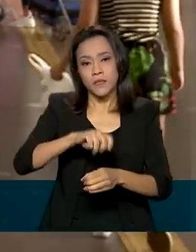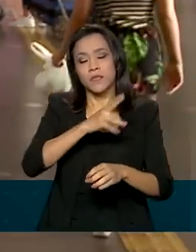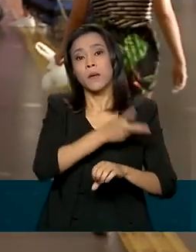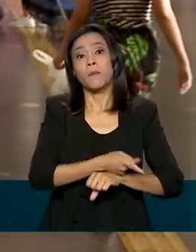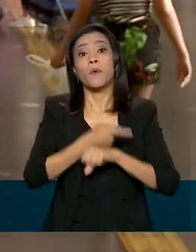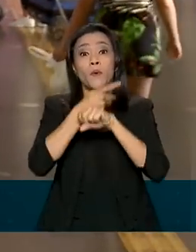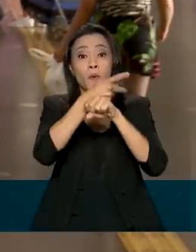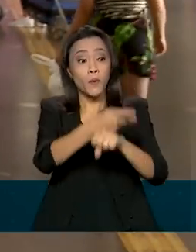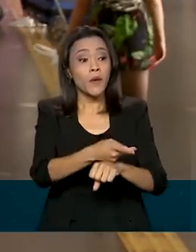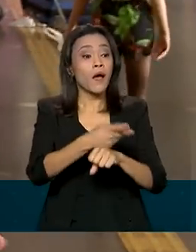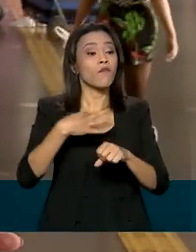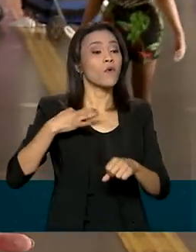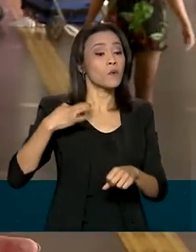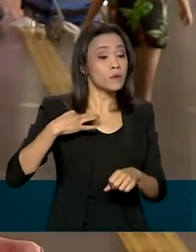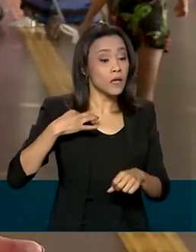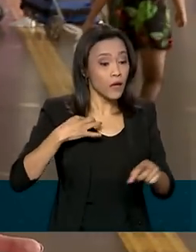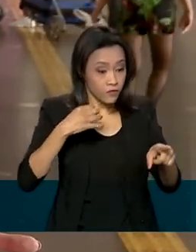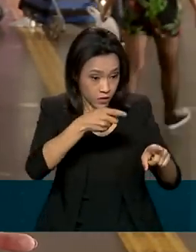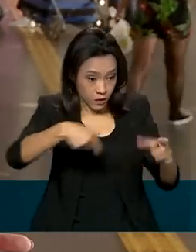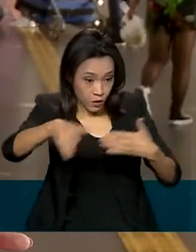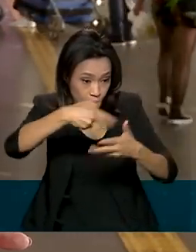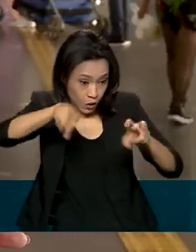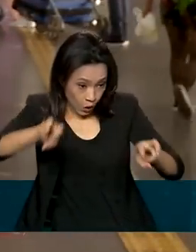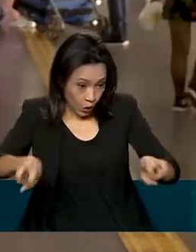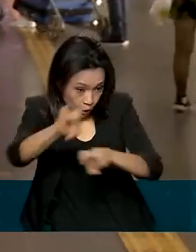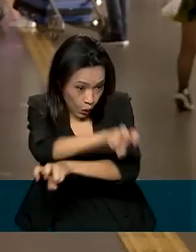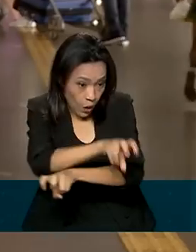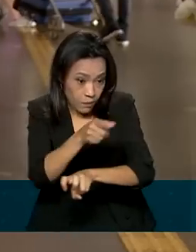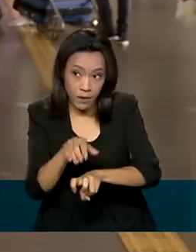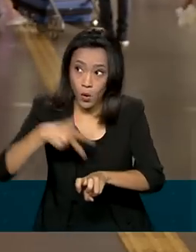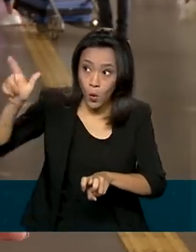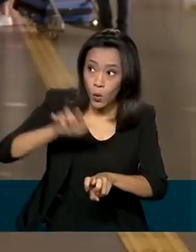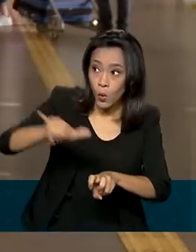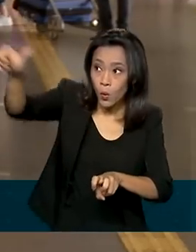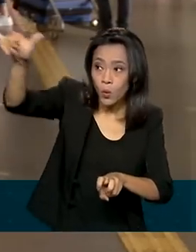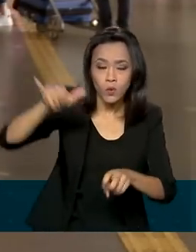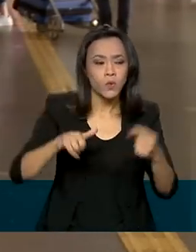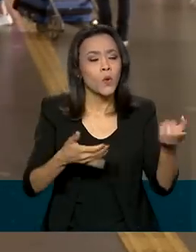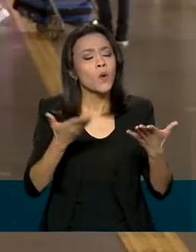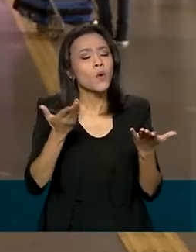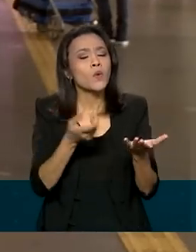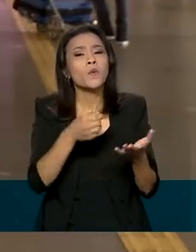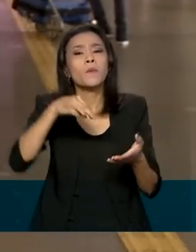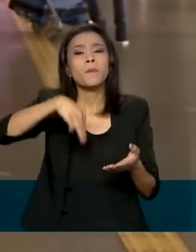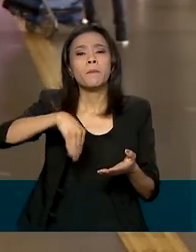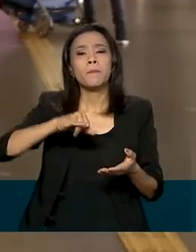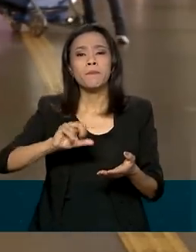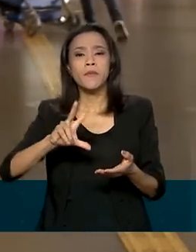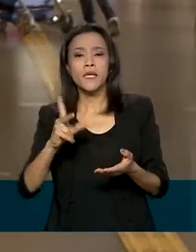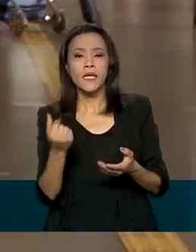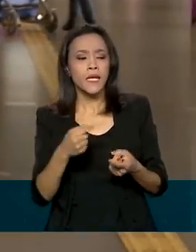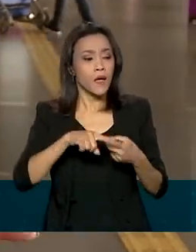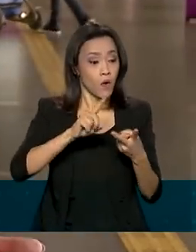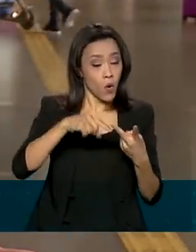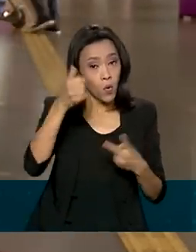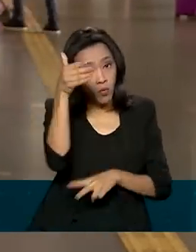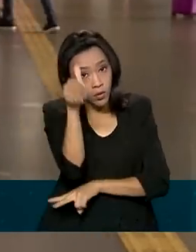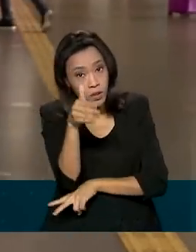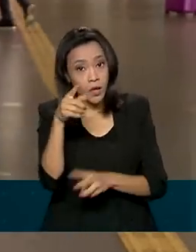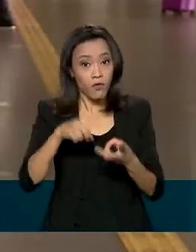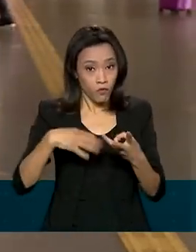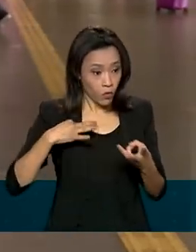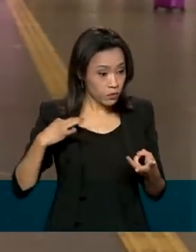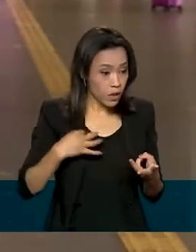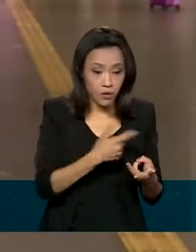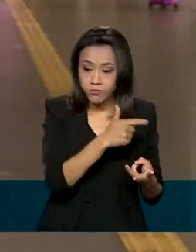aceitem embarcar em outro voo em troca de vantagens, como dinheiro, milhas ou diárias em hotéis. Se não conseguir voluntários